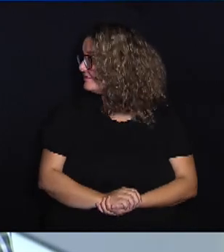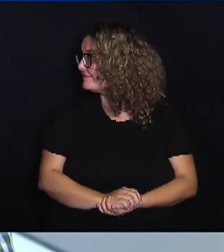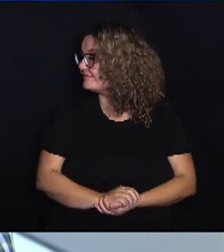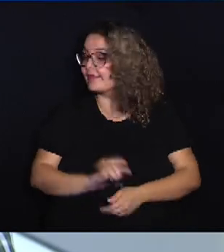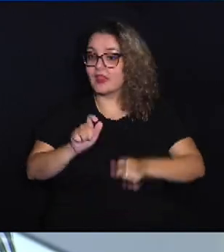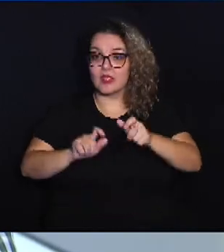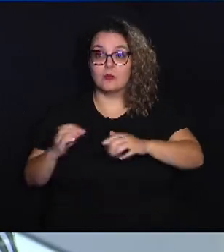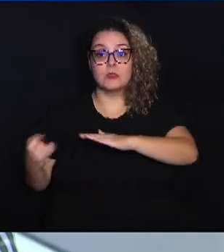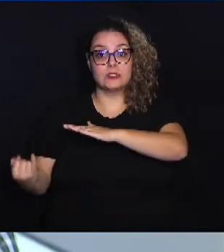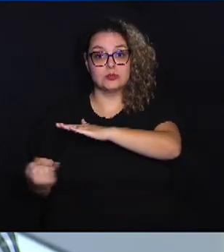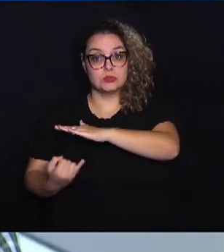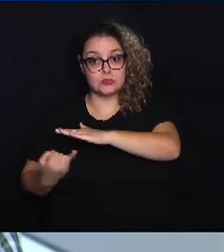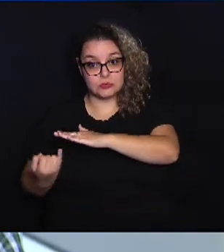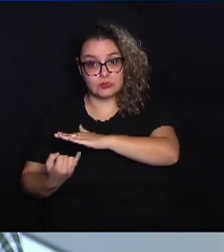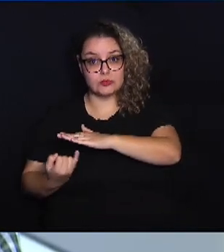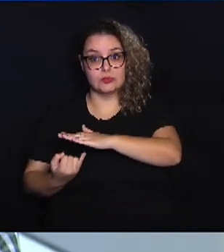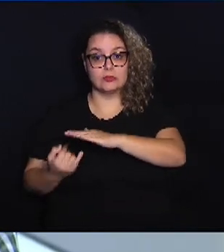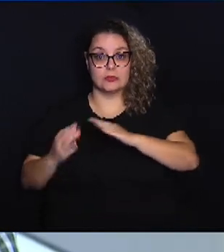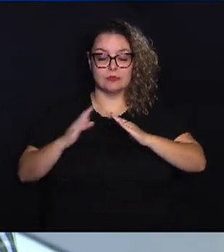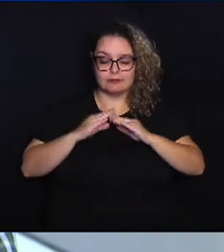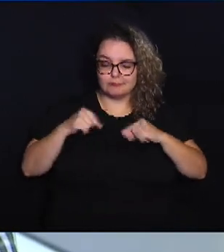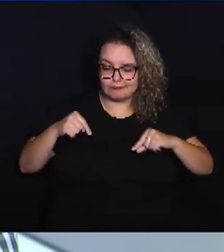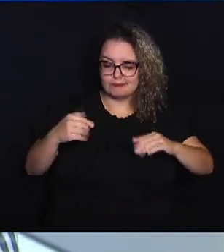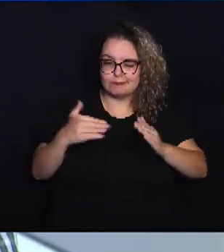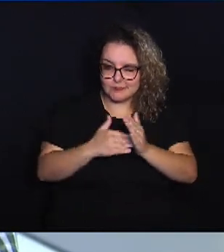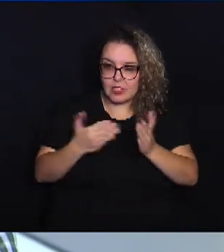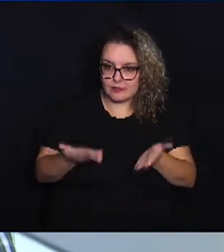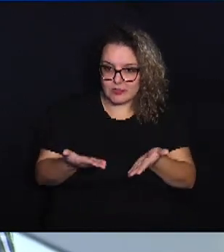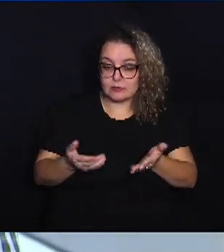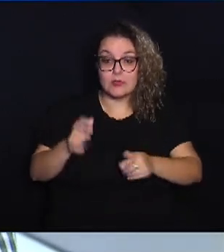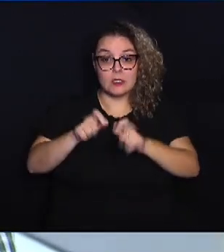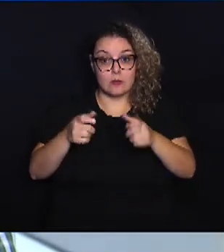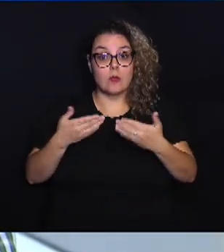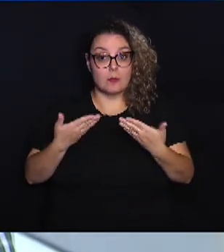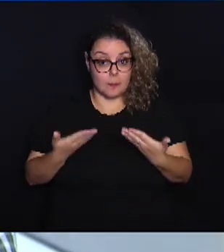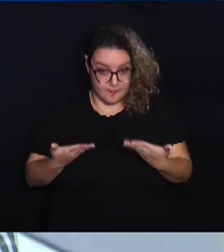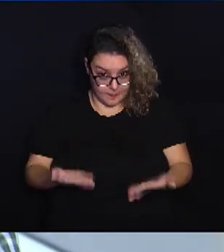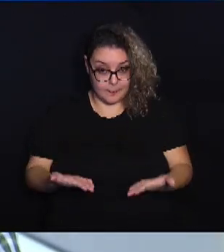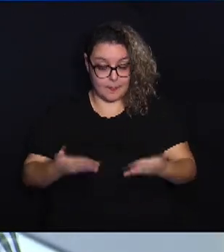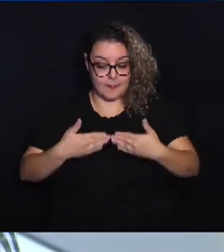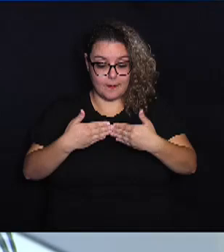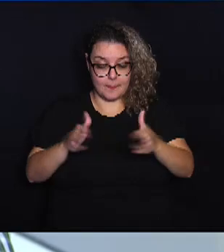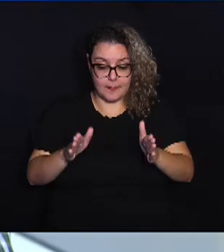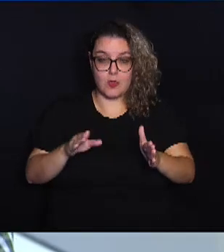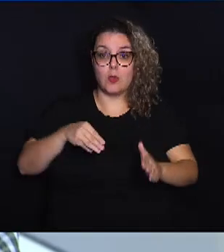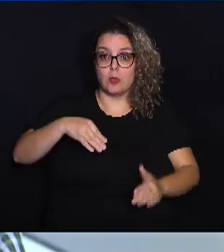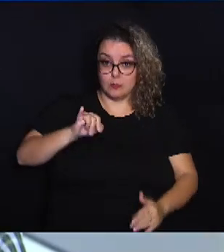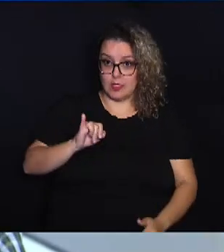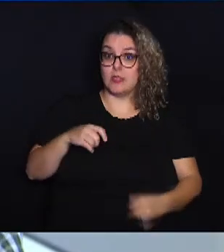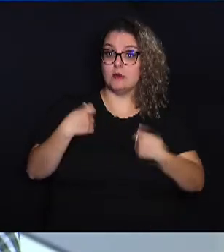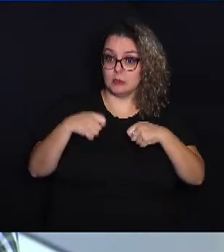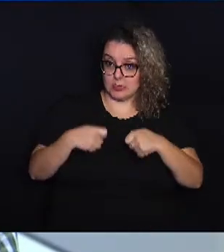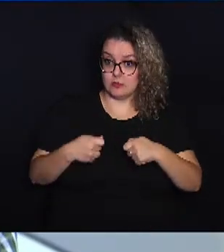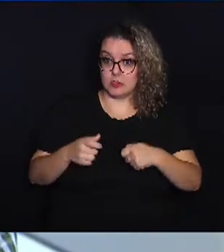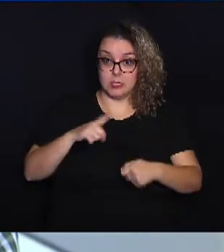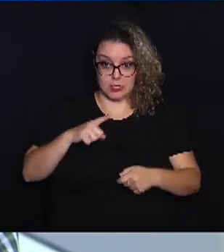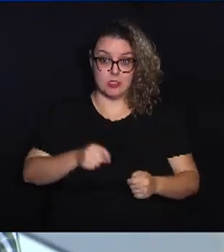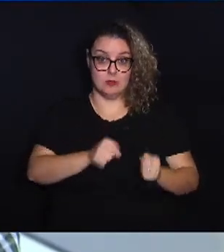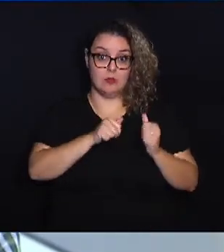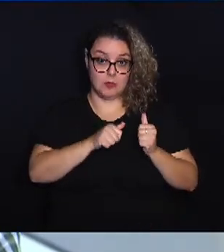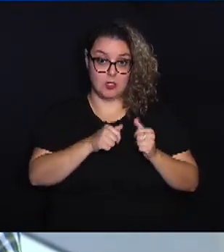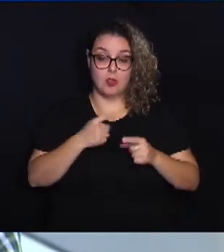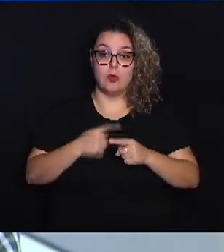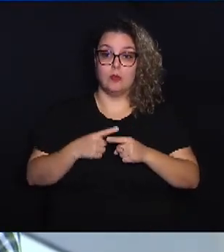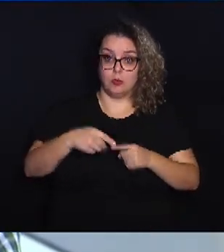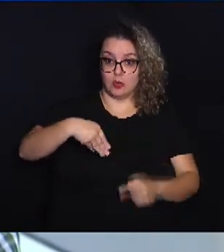informalidade, no fundo de quintal de casa, então essas pessoas podem abrir o MEI e devem, para que ela possa pegar e ter benefícios, porque o